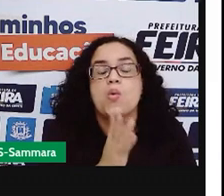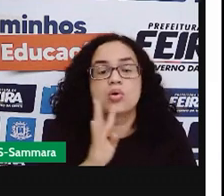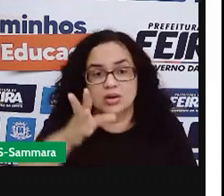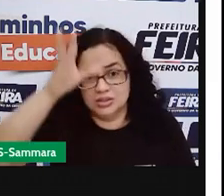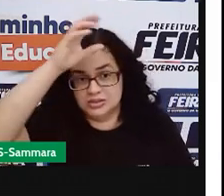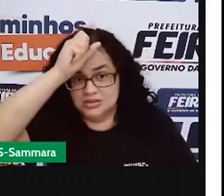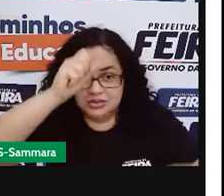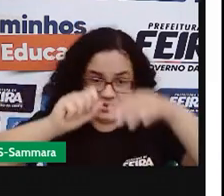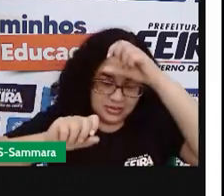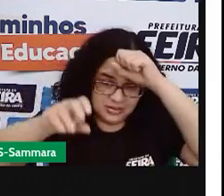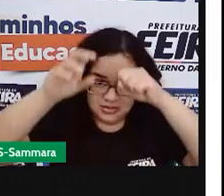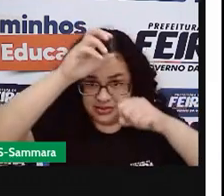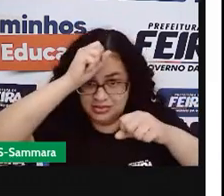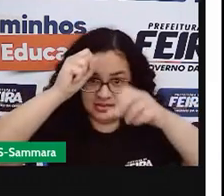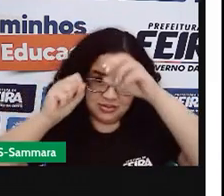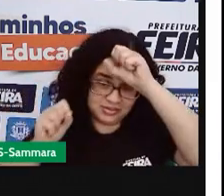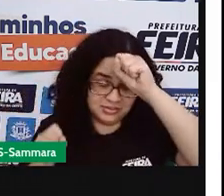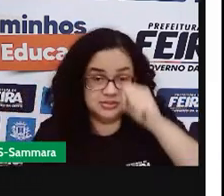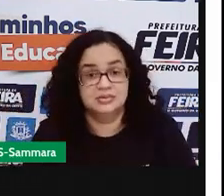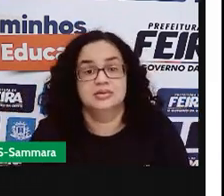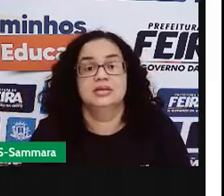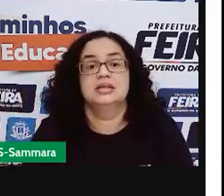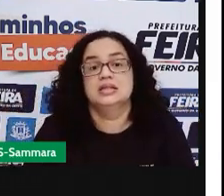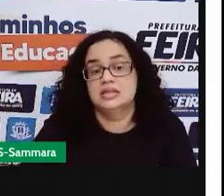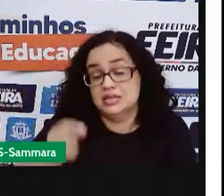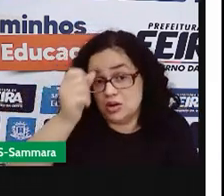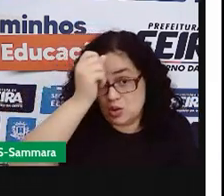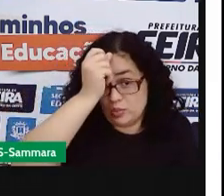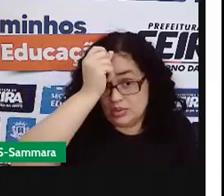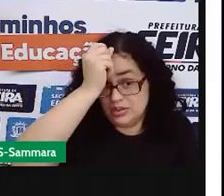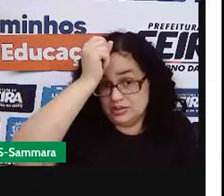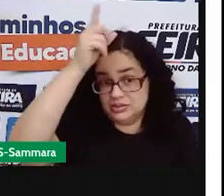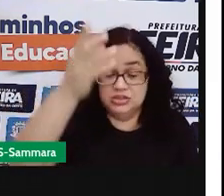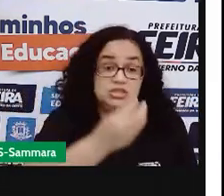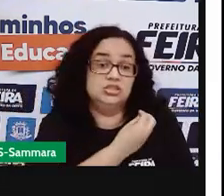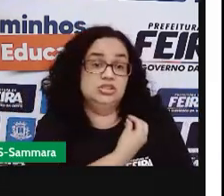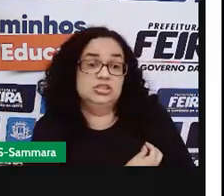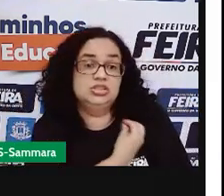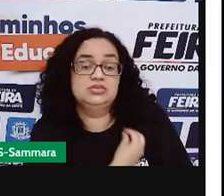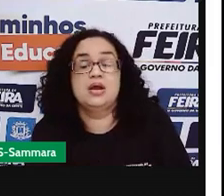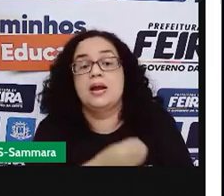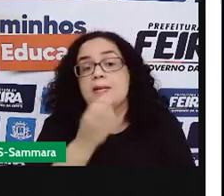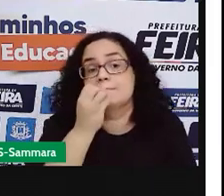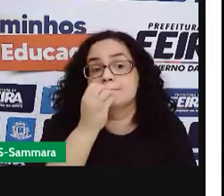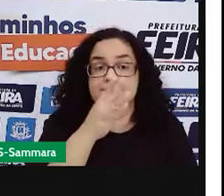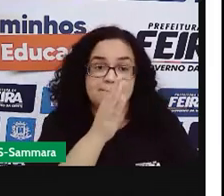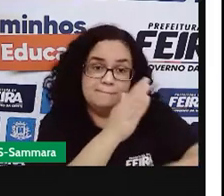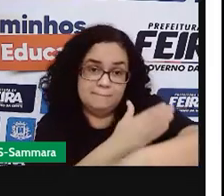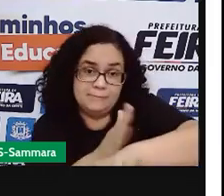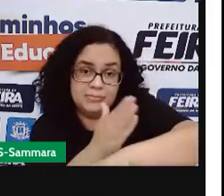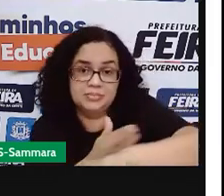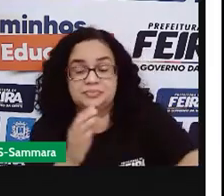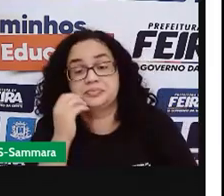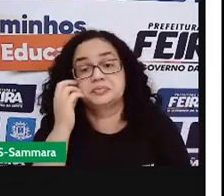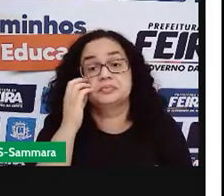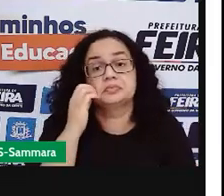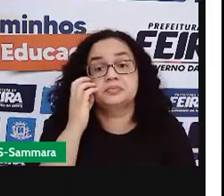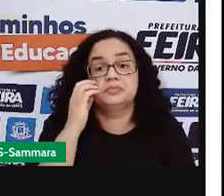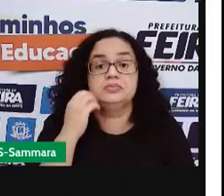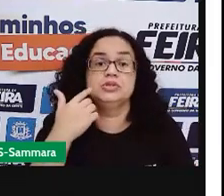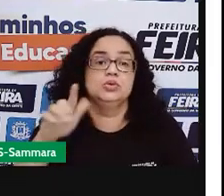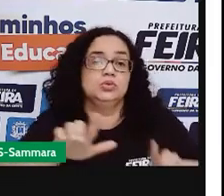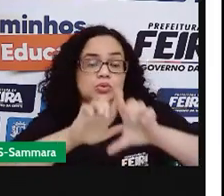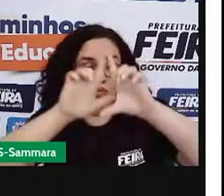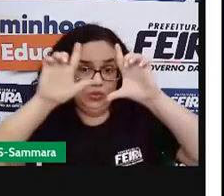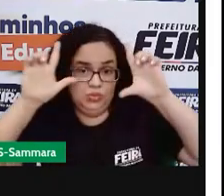aprendeu, para construir uma ideia de vida saudável. E pratique ela, está bom? O outro